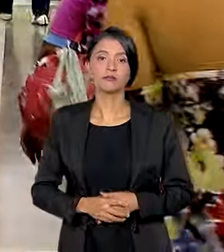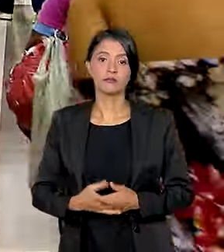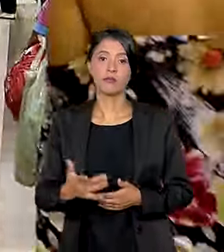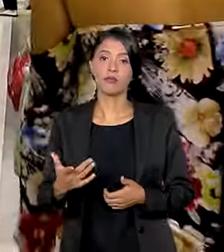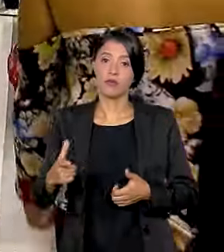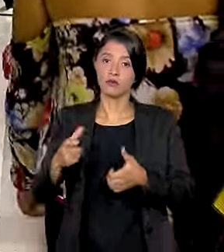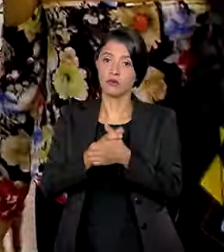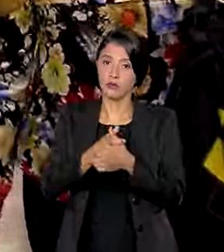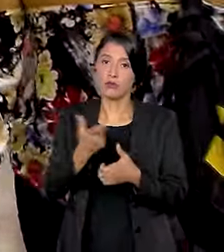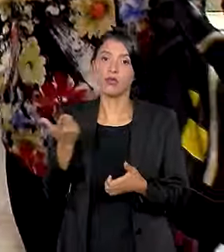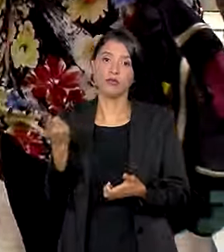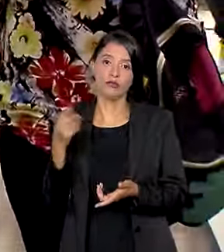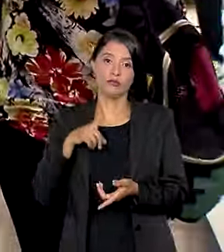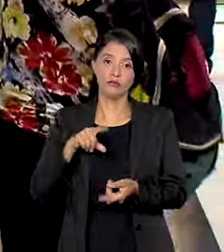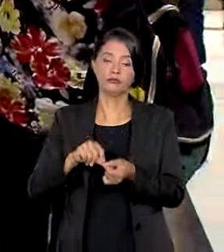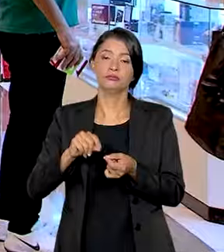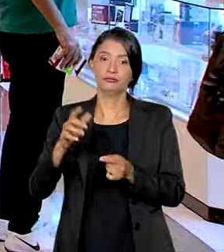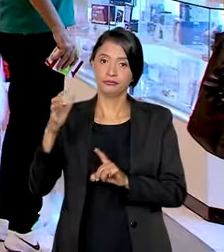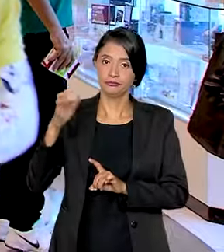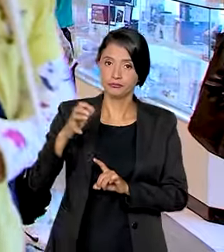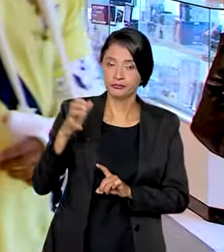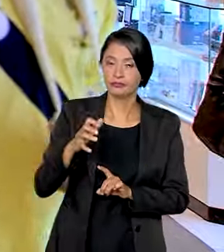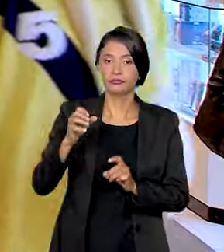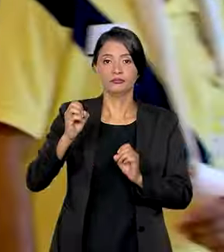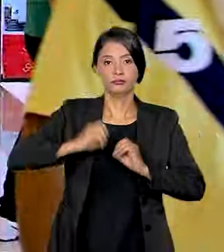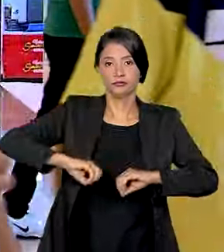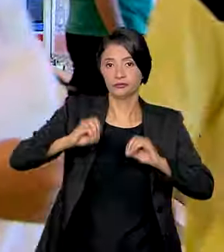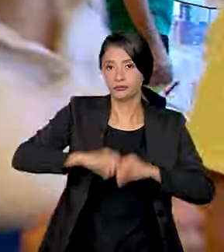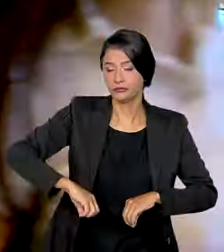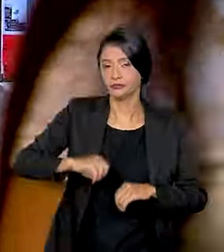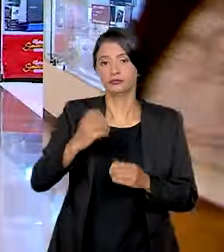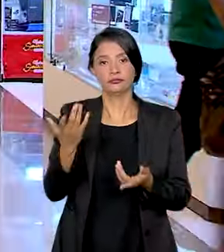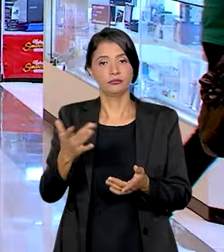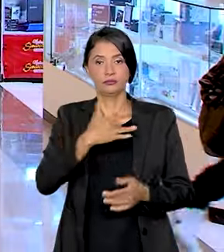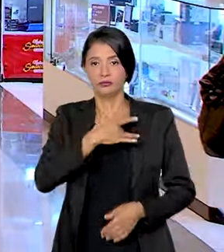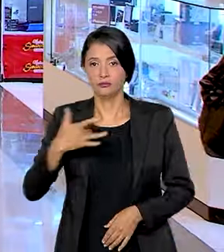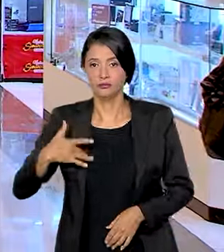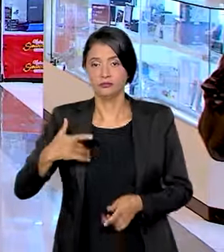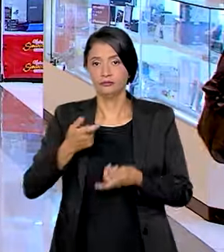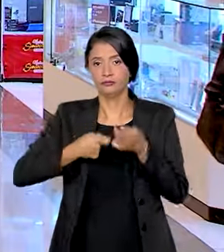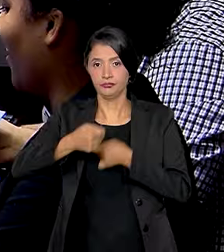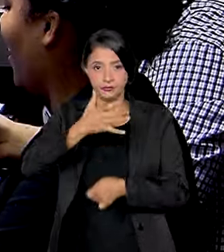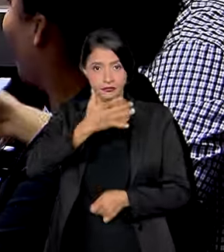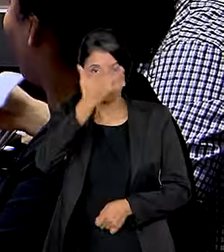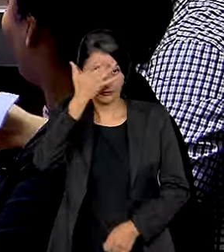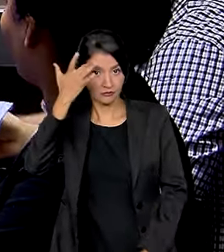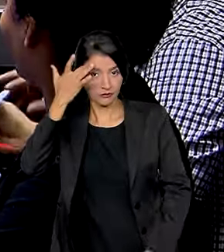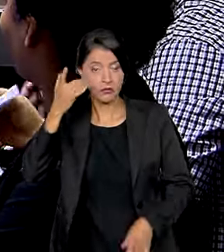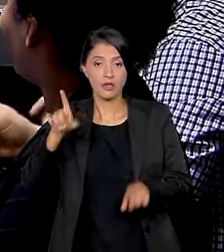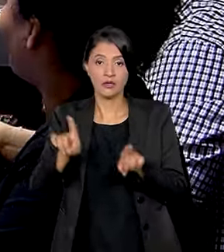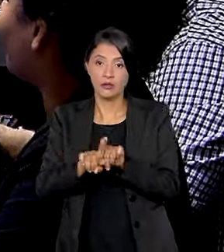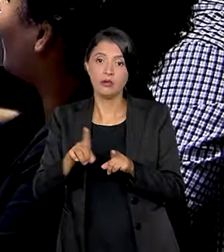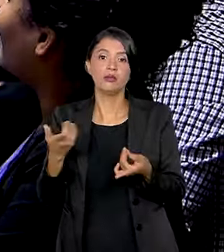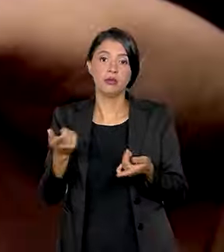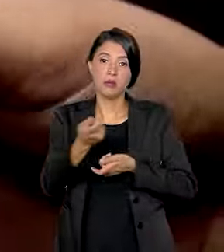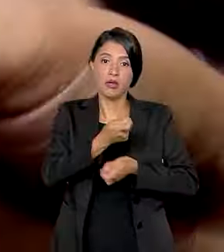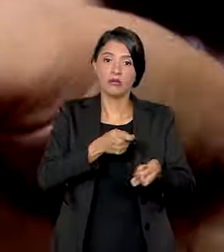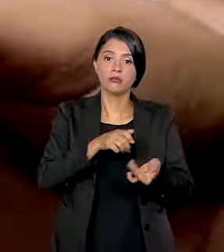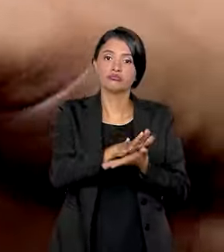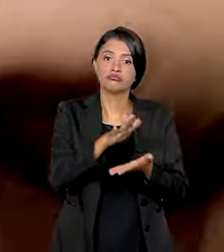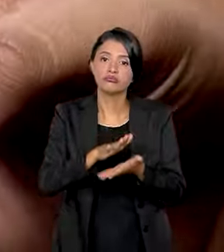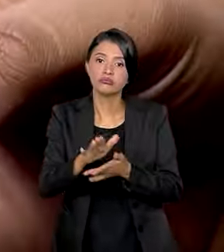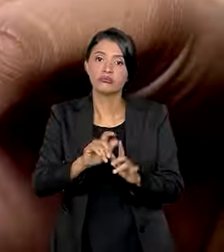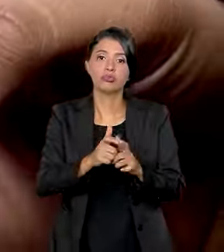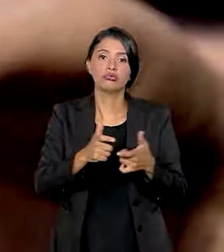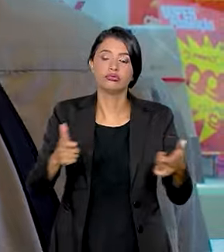O endividamento compromete não só a saúde financeira e psicológica das famílias, mas também impede o aquecimento do